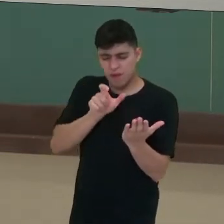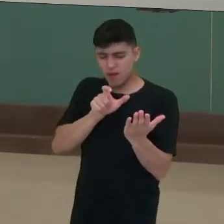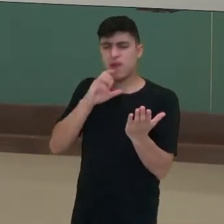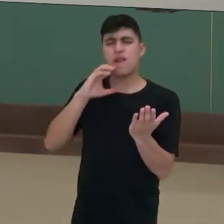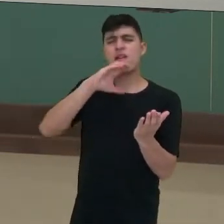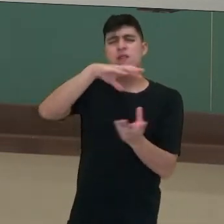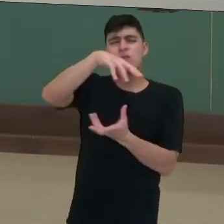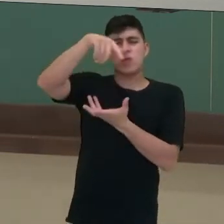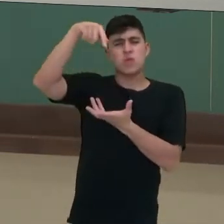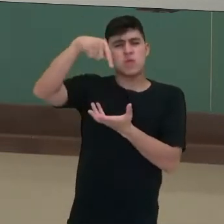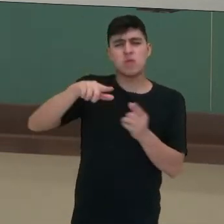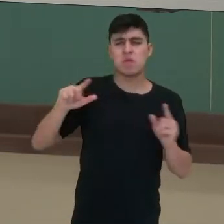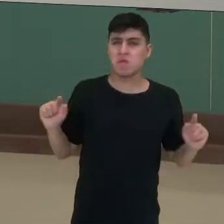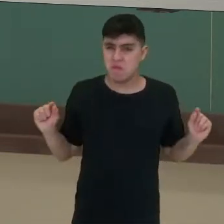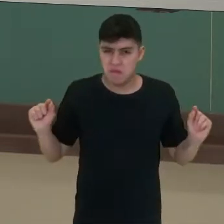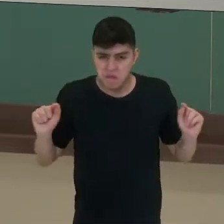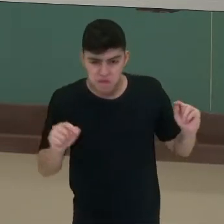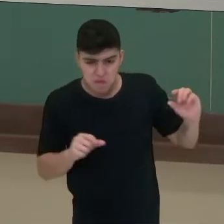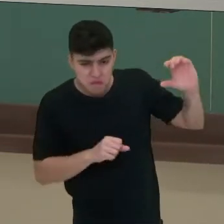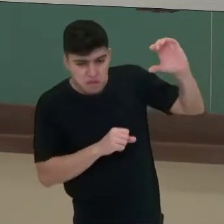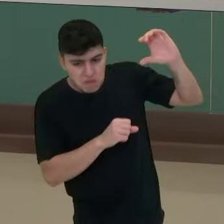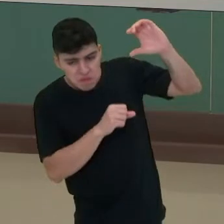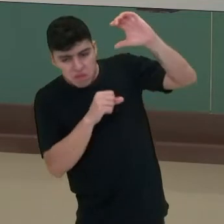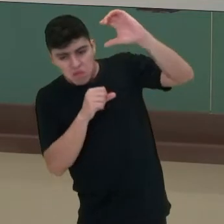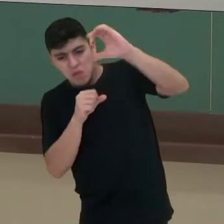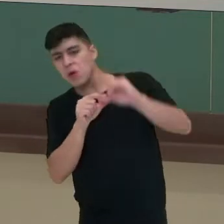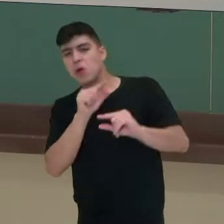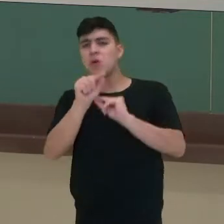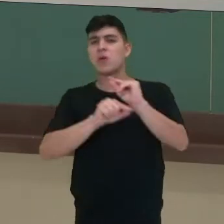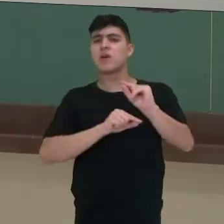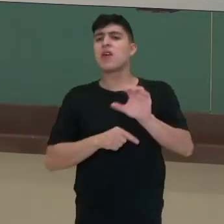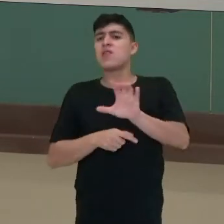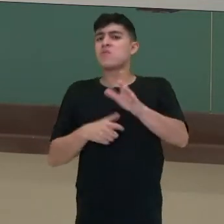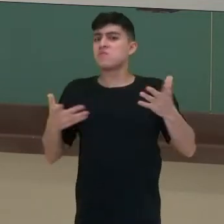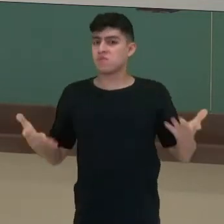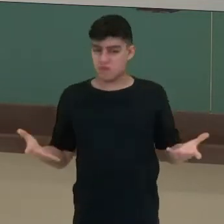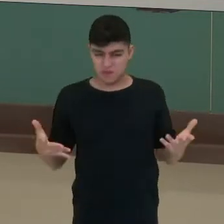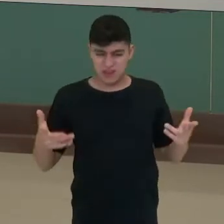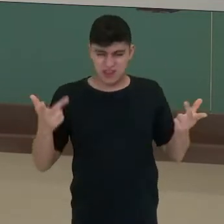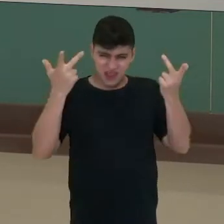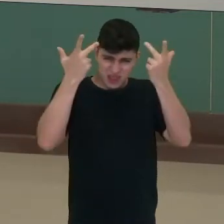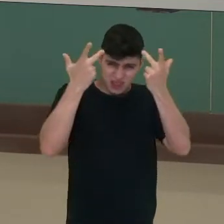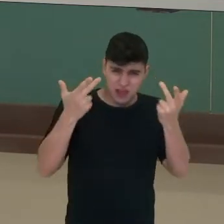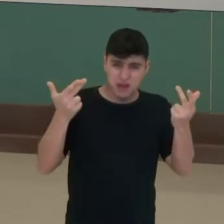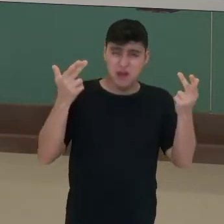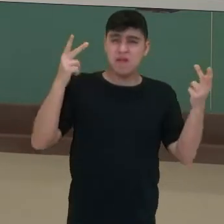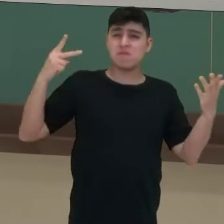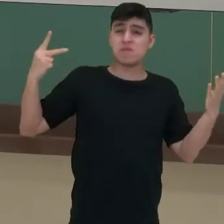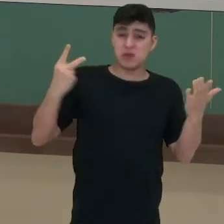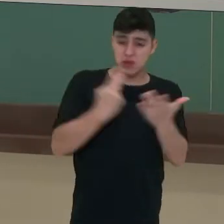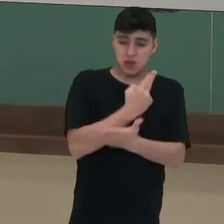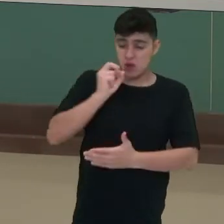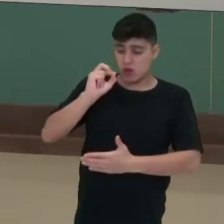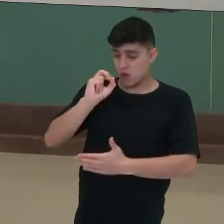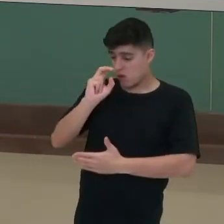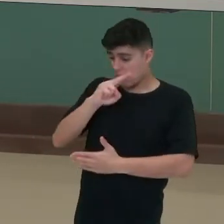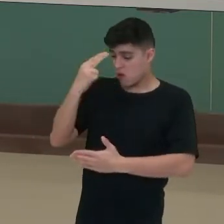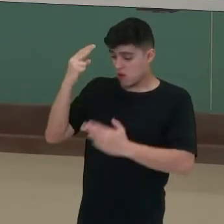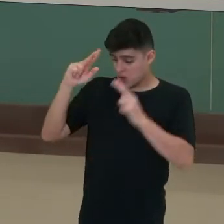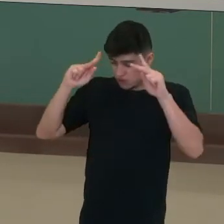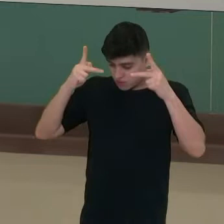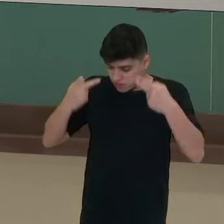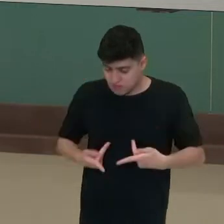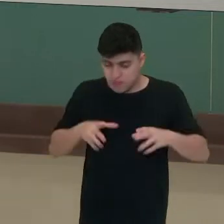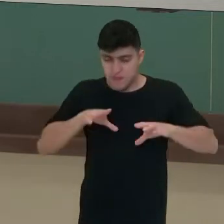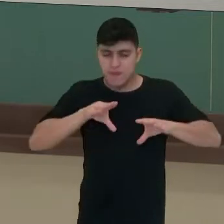global, mas afinal, o que é aquecimento global? Será que esse fenômeno é natural, humano, o que acontece com